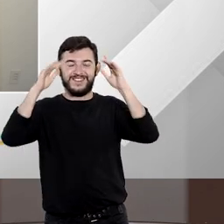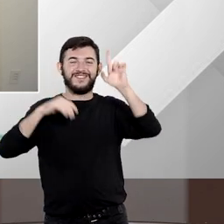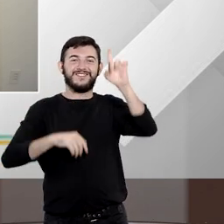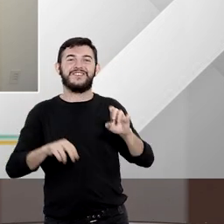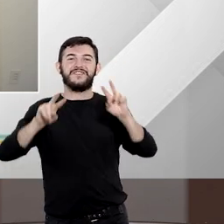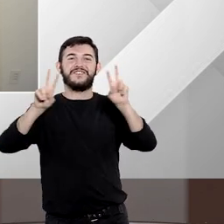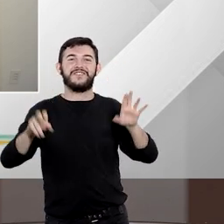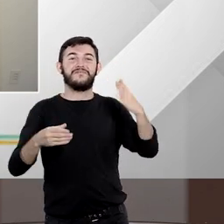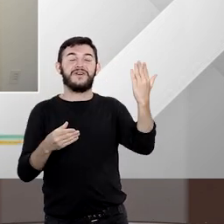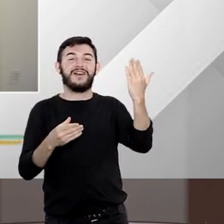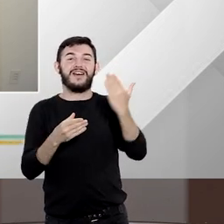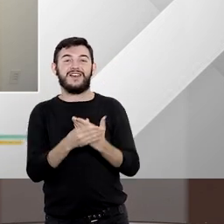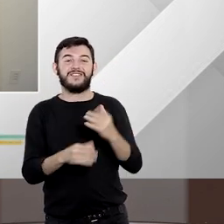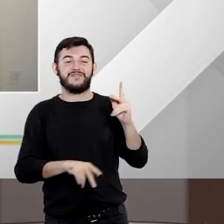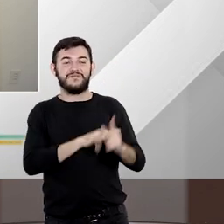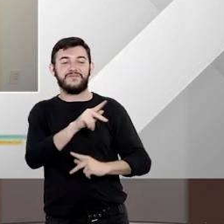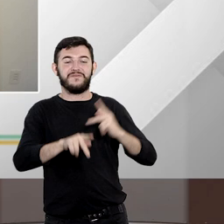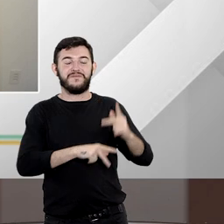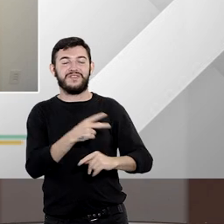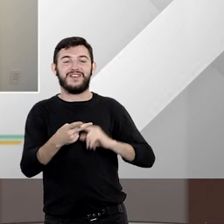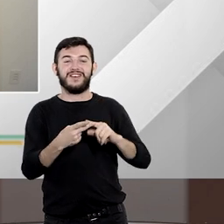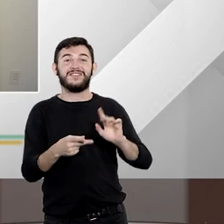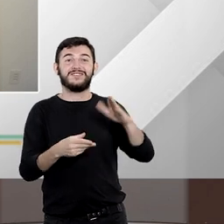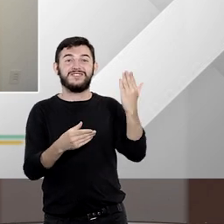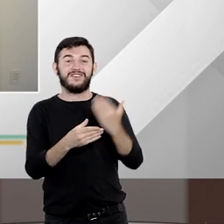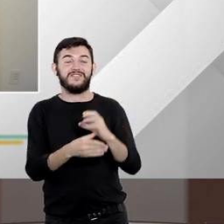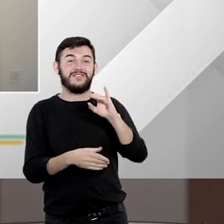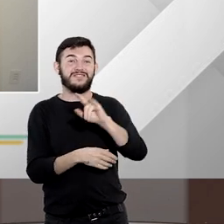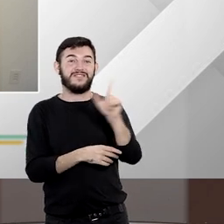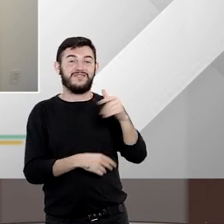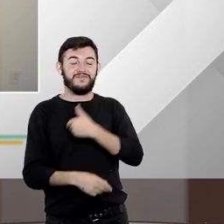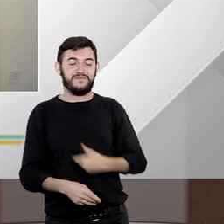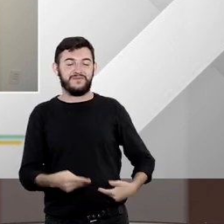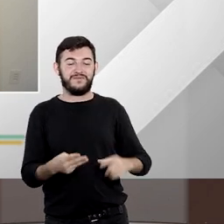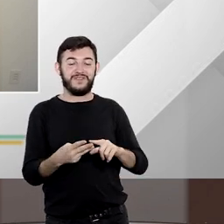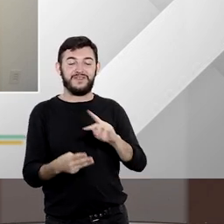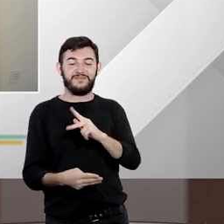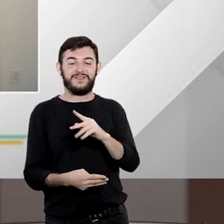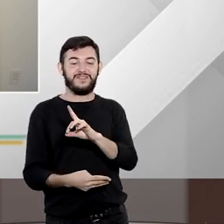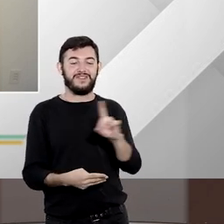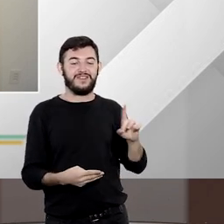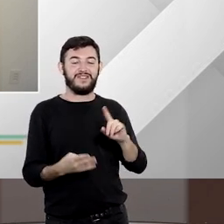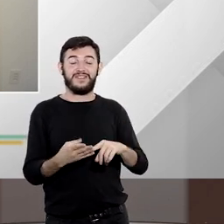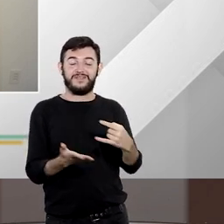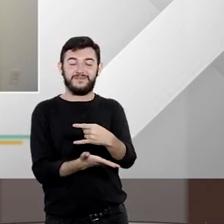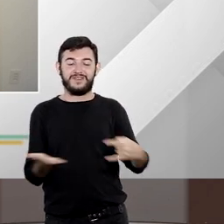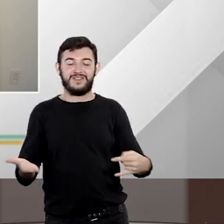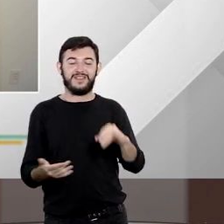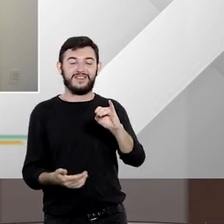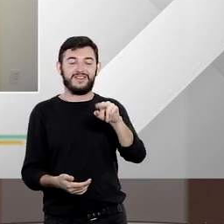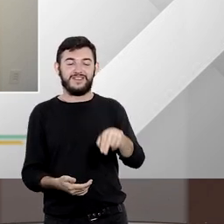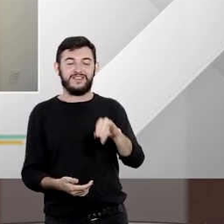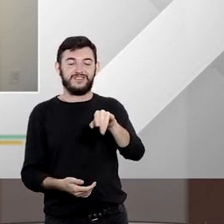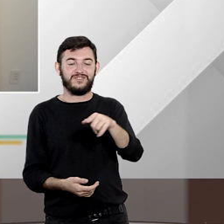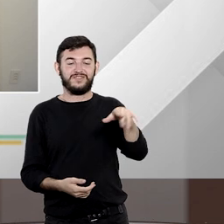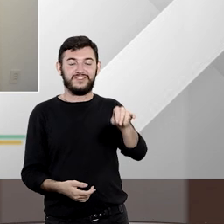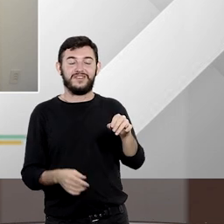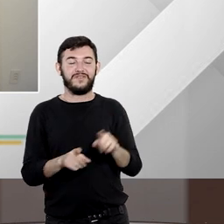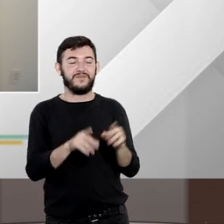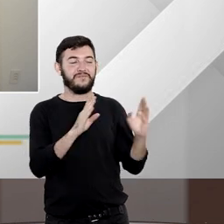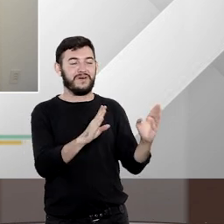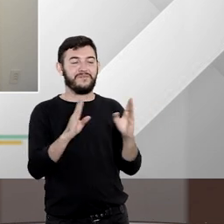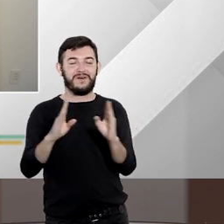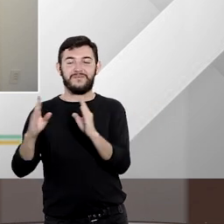ação civil pública ação popular habeas data e mandado de injunção completando o terceiro e último